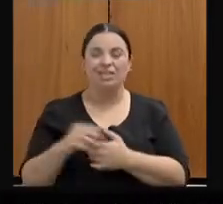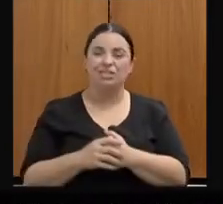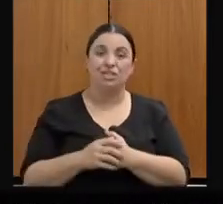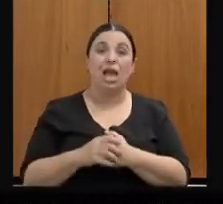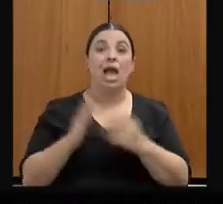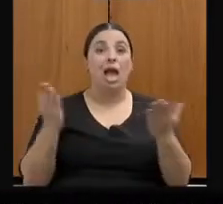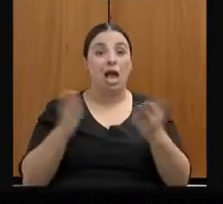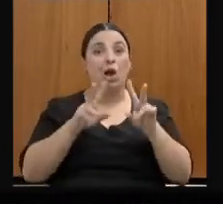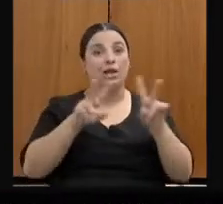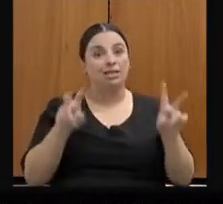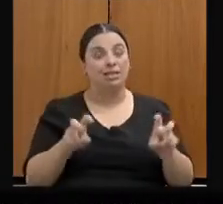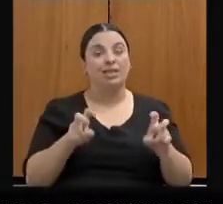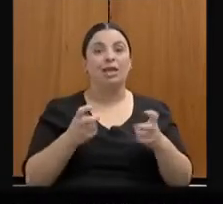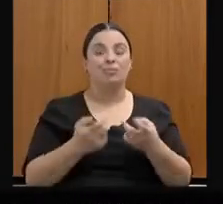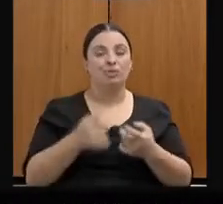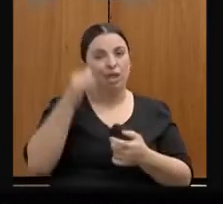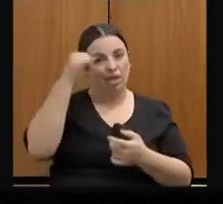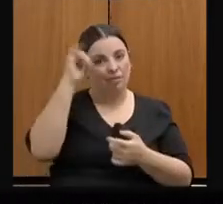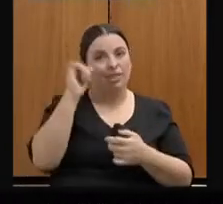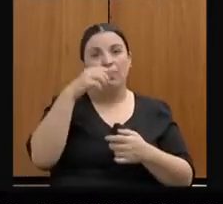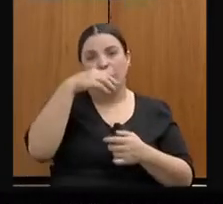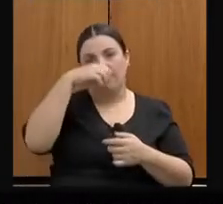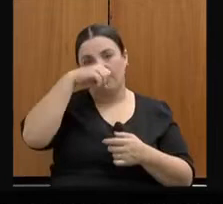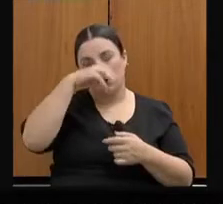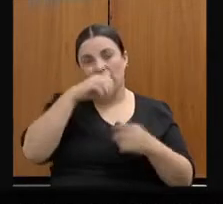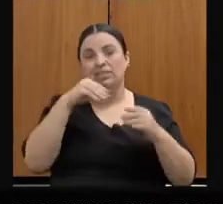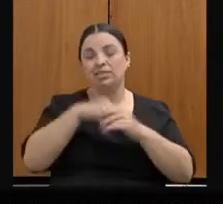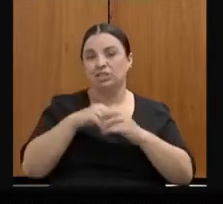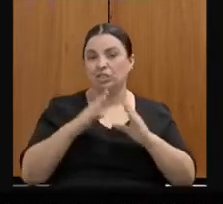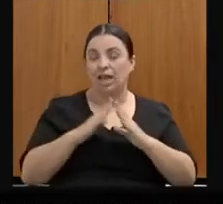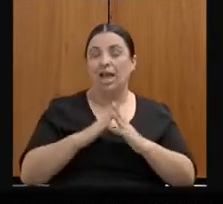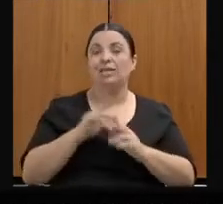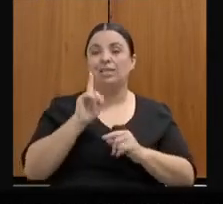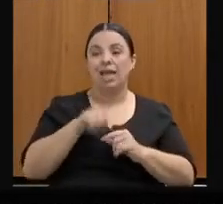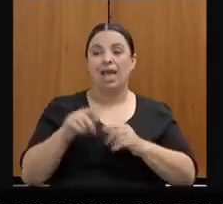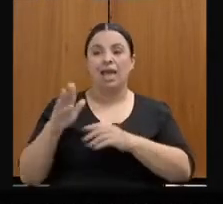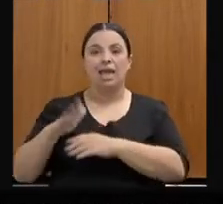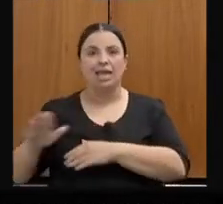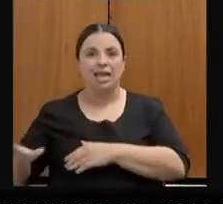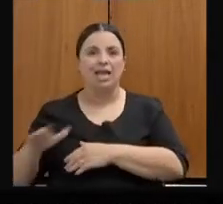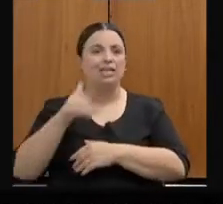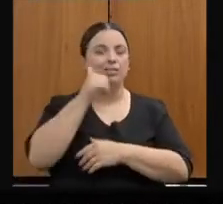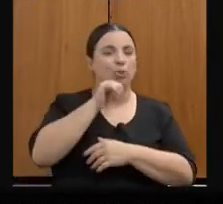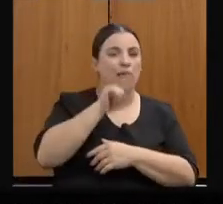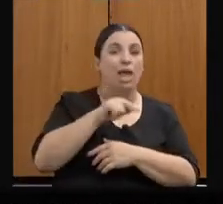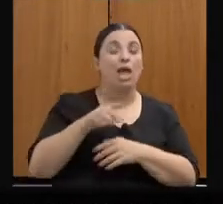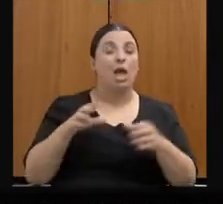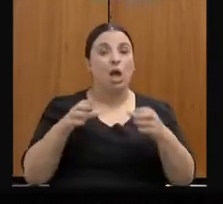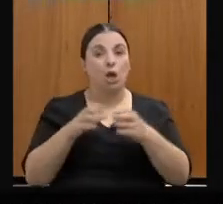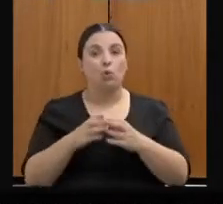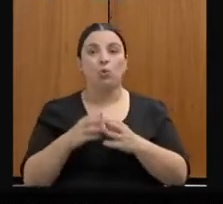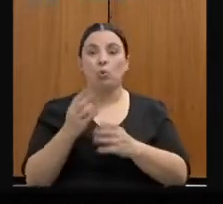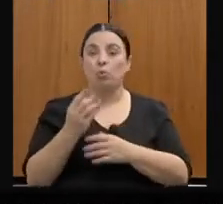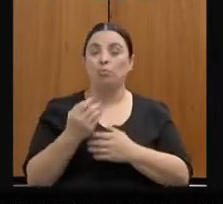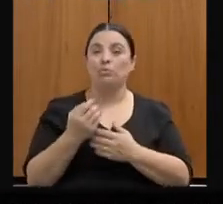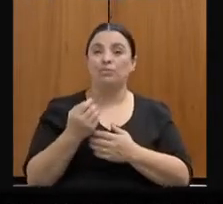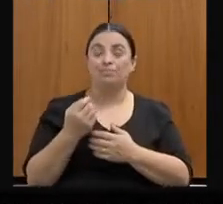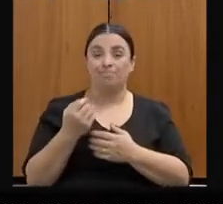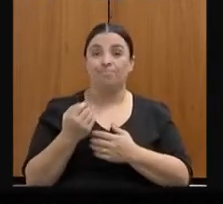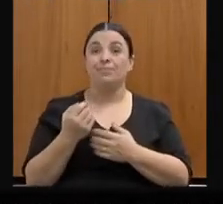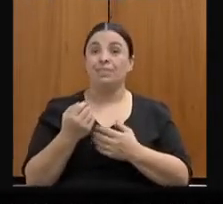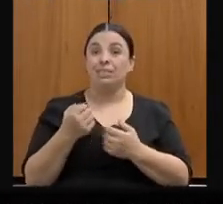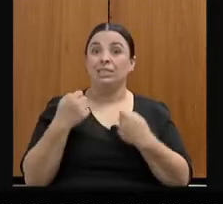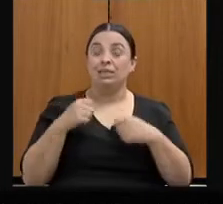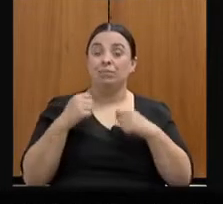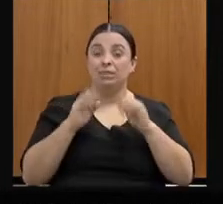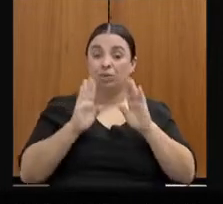enfrentamento à violência doméstica, são grupos vulneráveis que requerem mesmo uma atuação específica. E